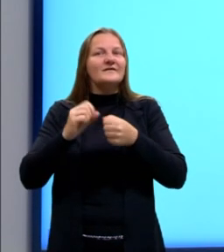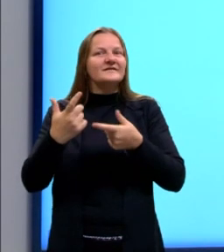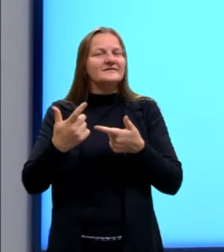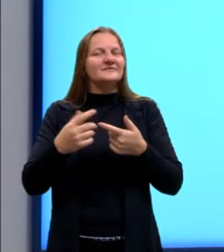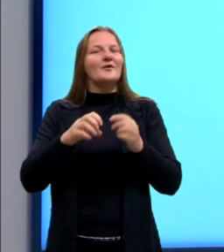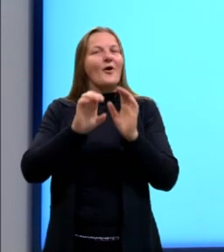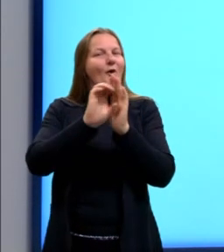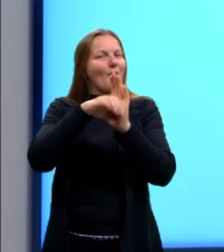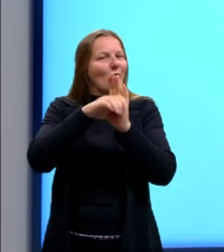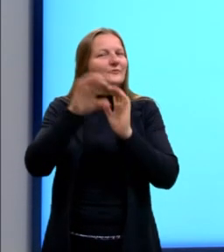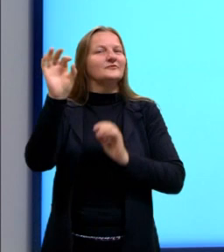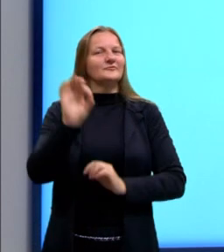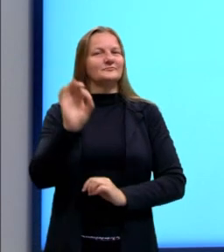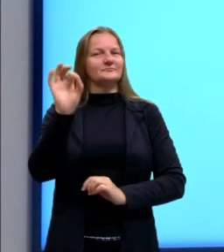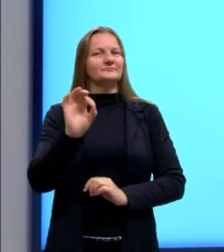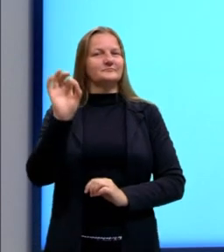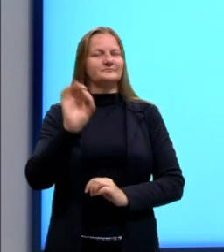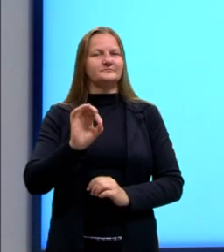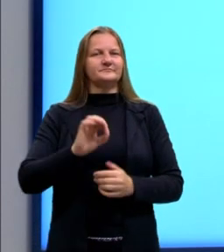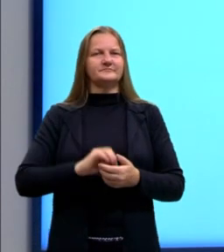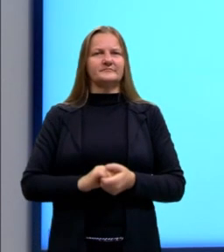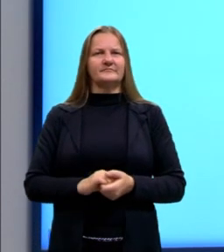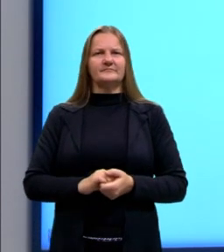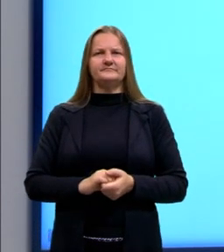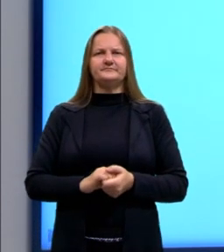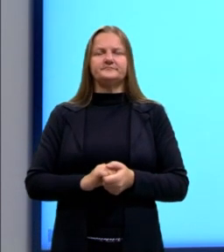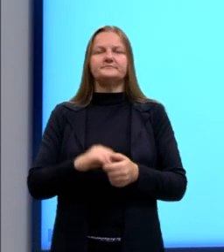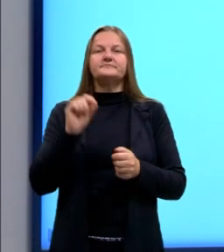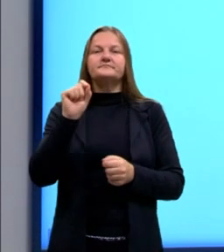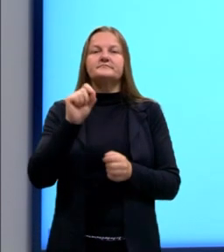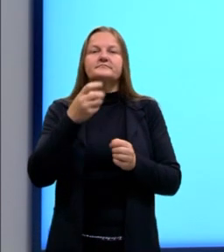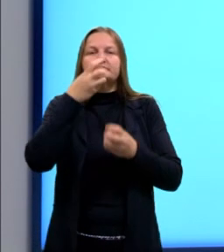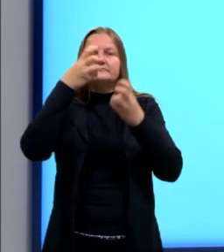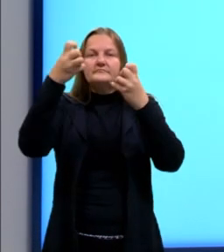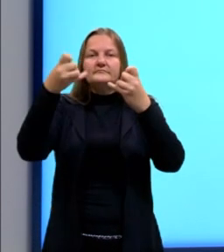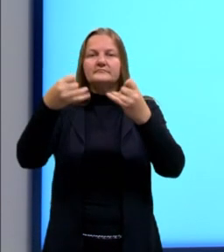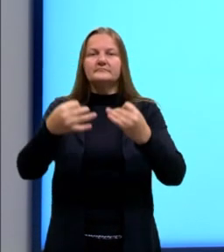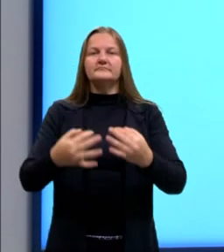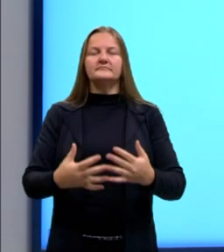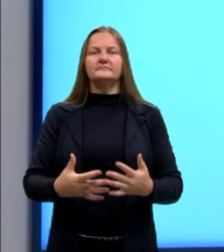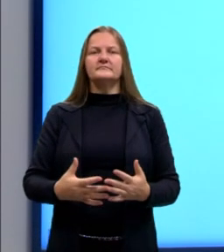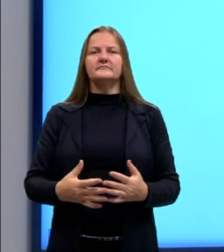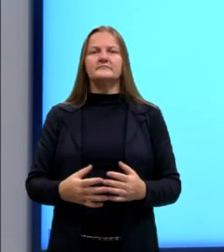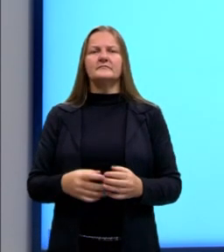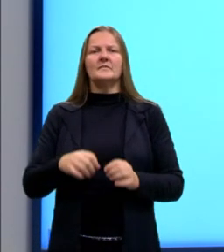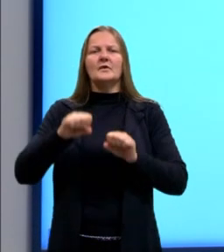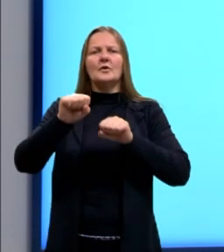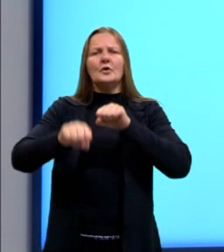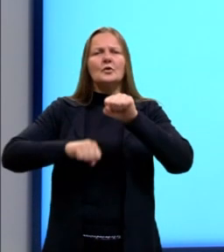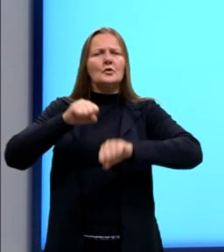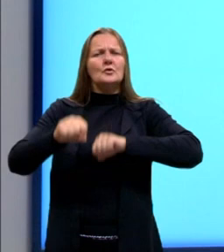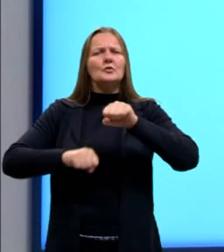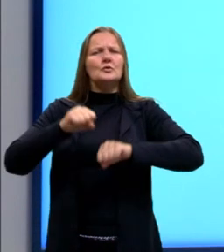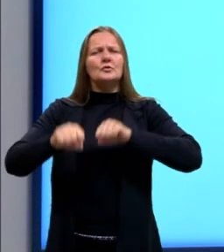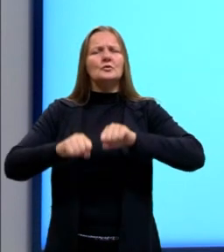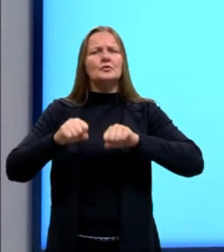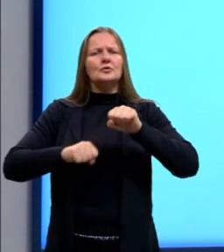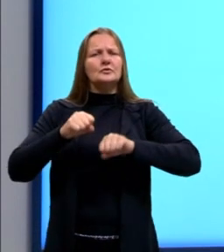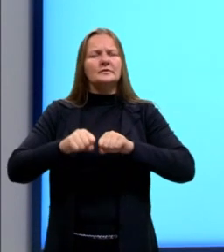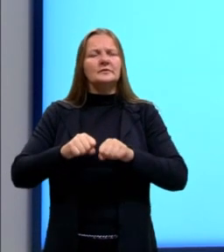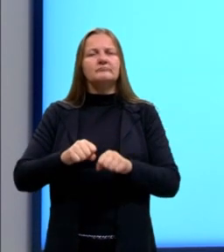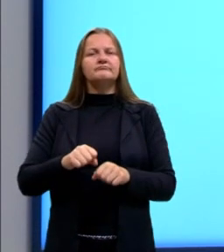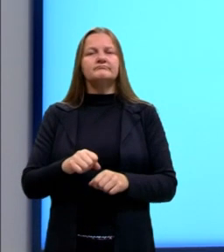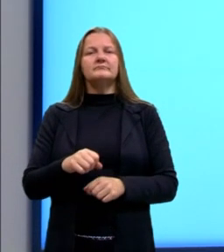esses conceitos de porcentagem. A questão diz o seguinte, um ciclista amador de 61 anos de